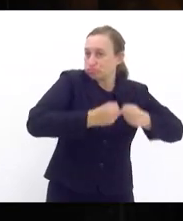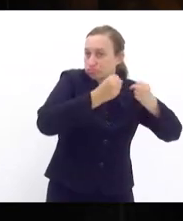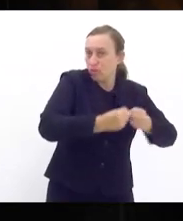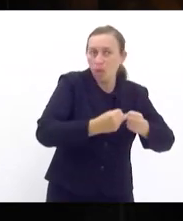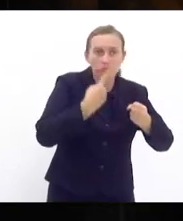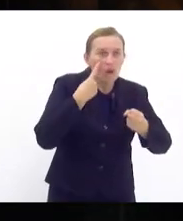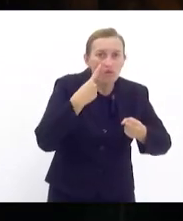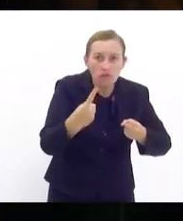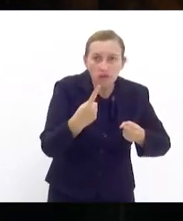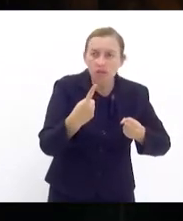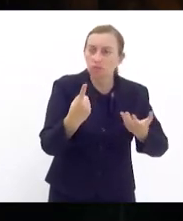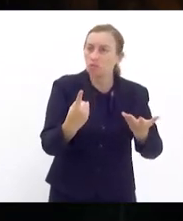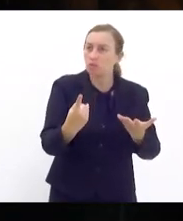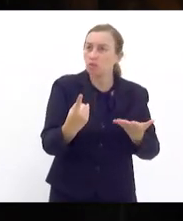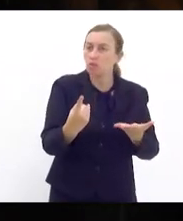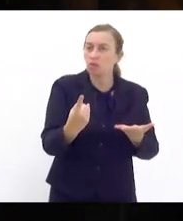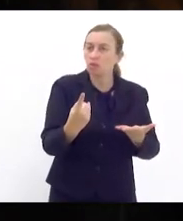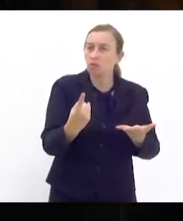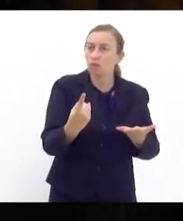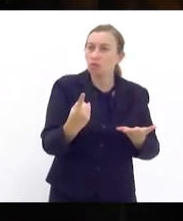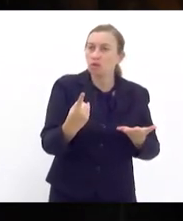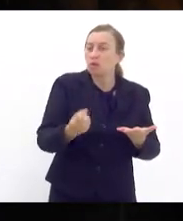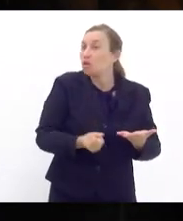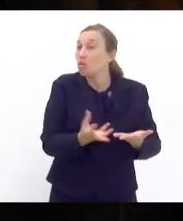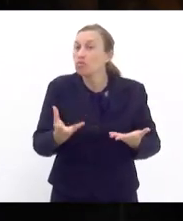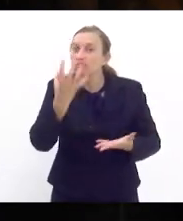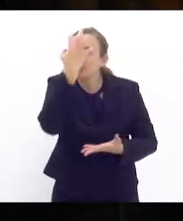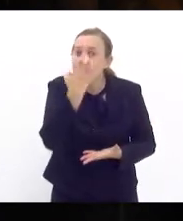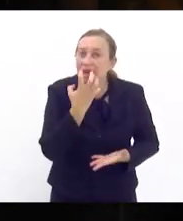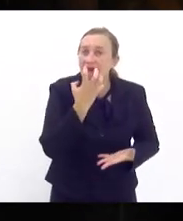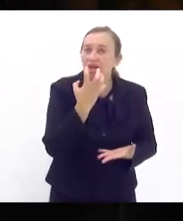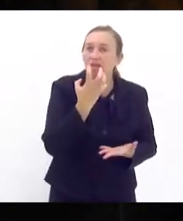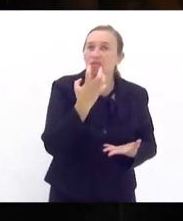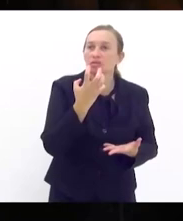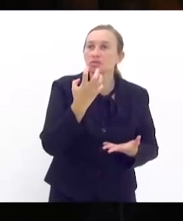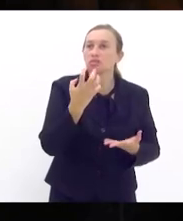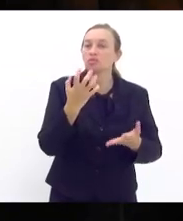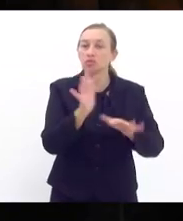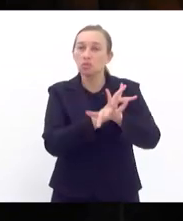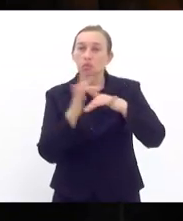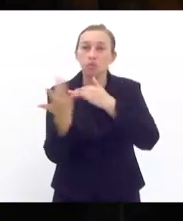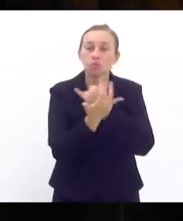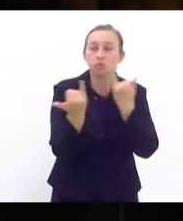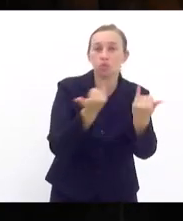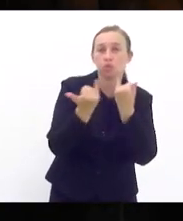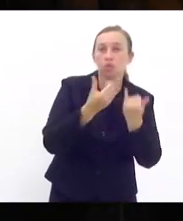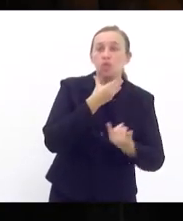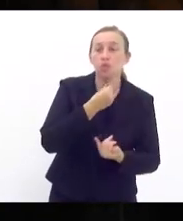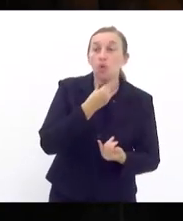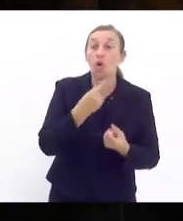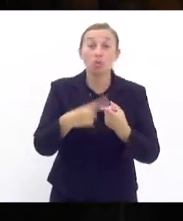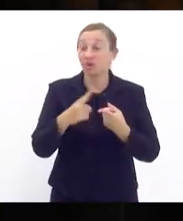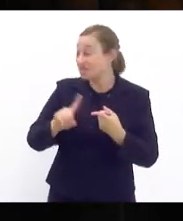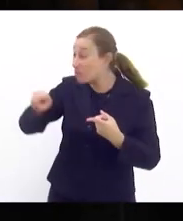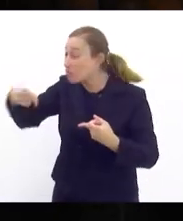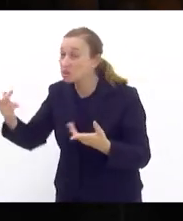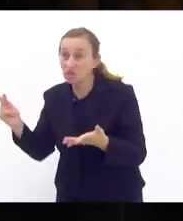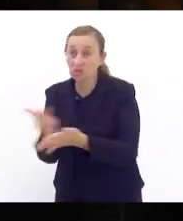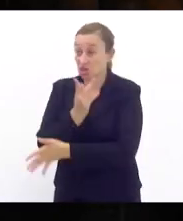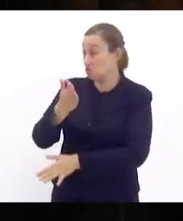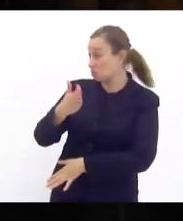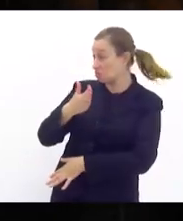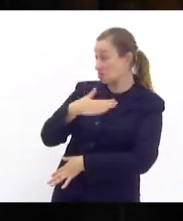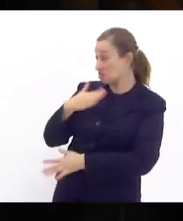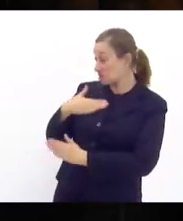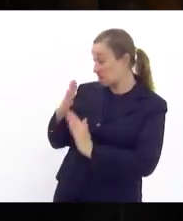olhando para o quão grave são essas redes de fake news porque depois que aconteceu alguma coisa comigo